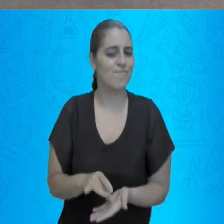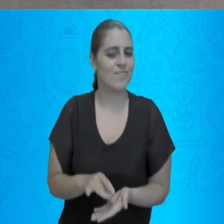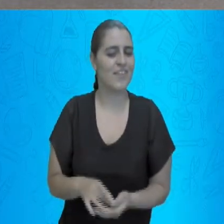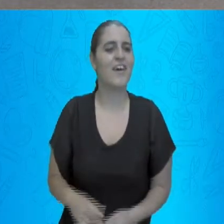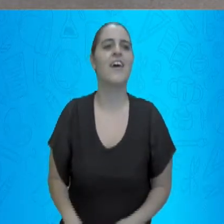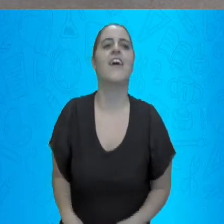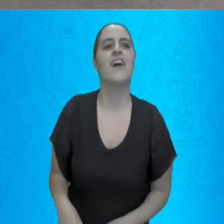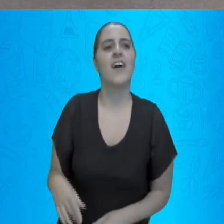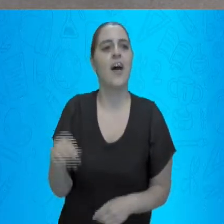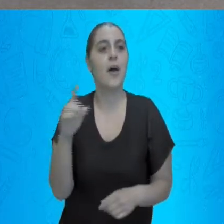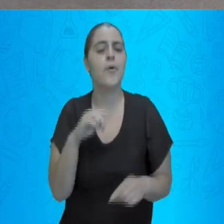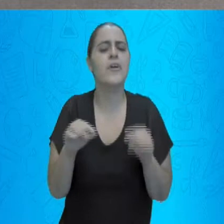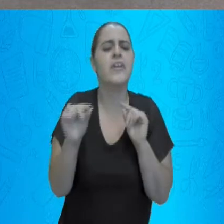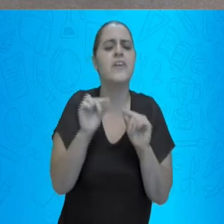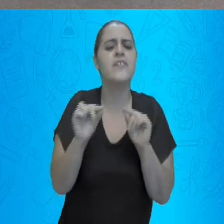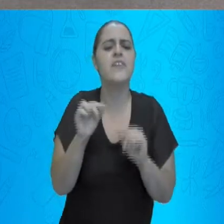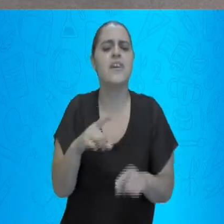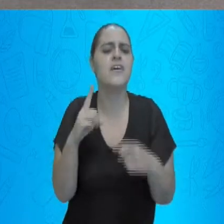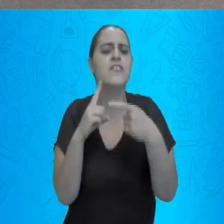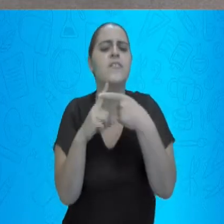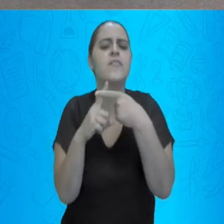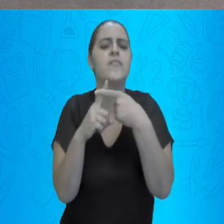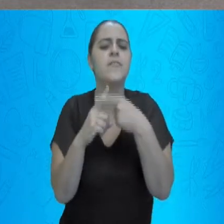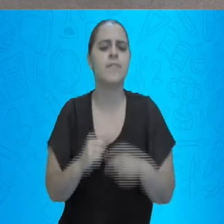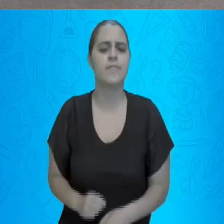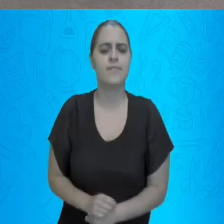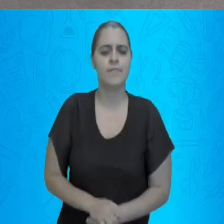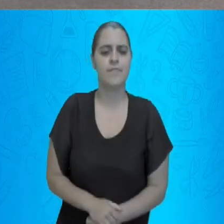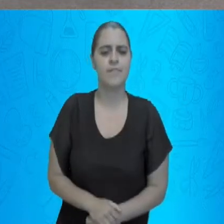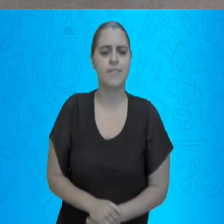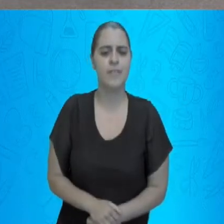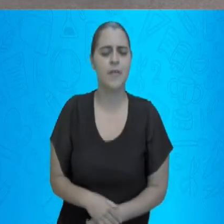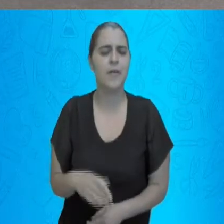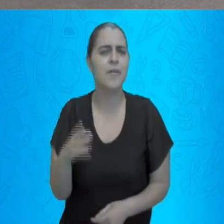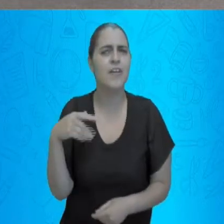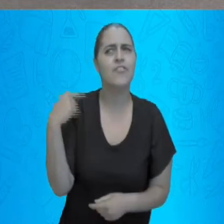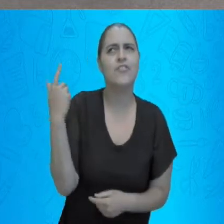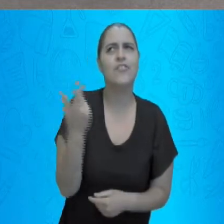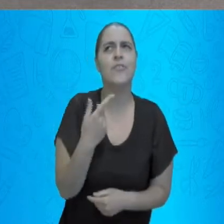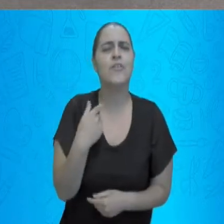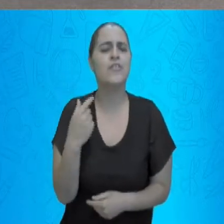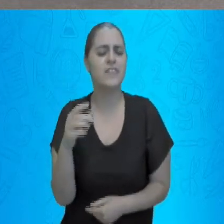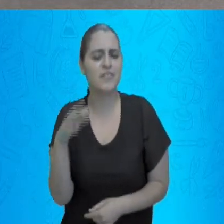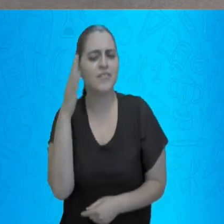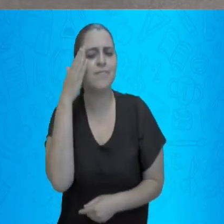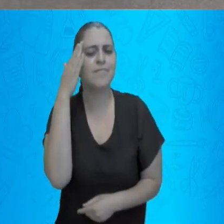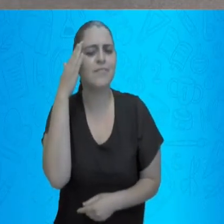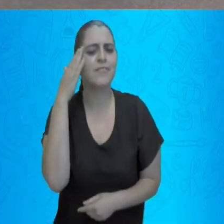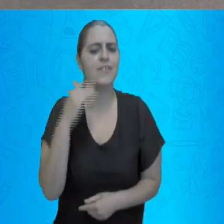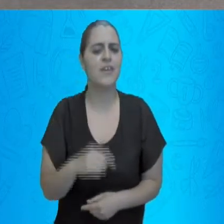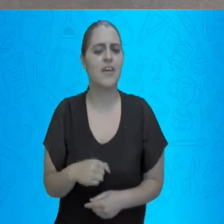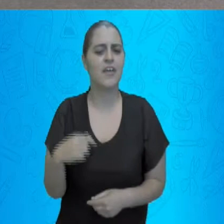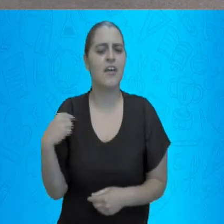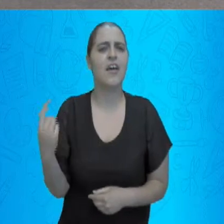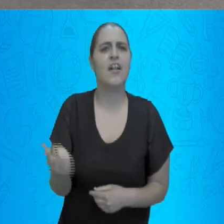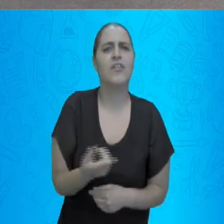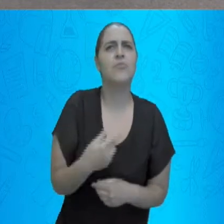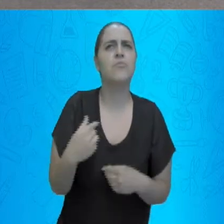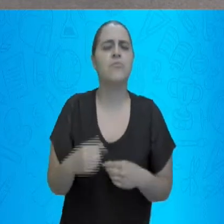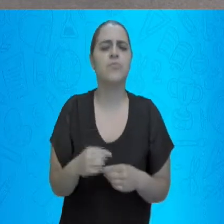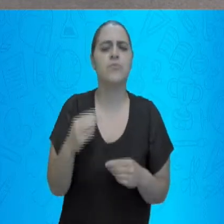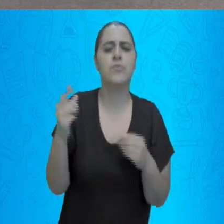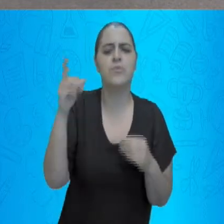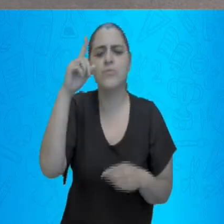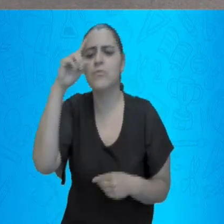aqui justamente está perguntando, o que é adição? E para a gente entender, a adição ela nos rodeia em tudo,